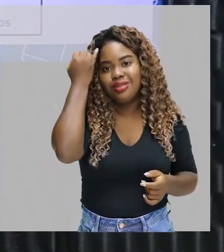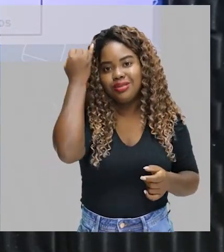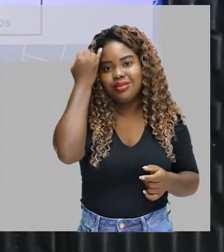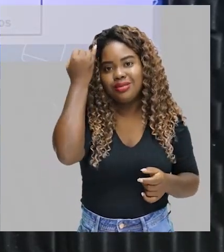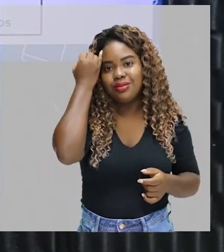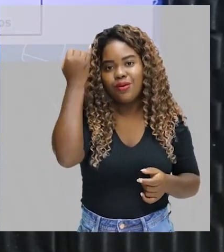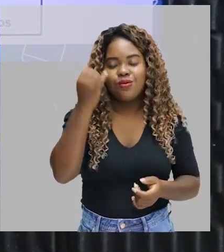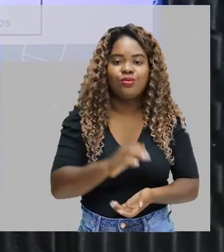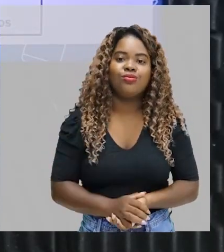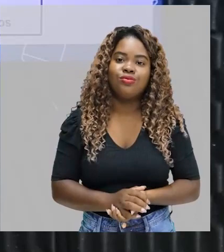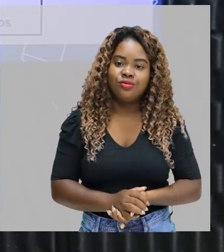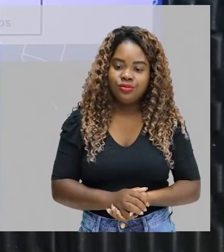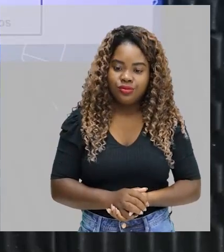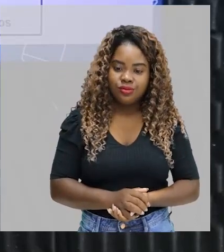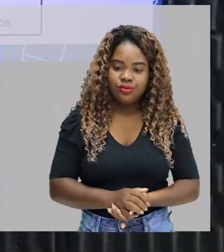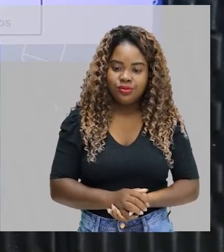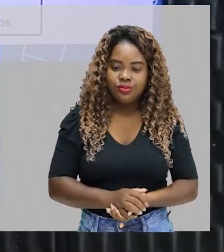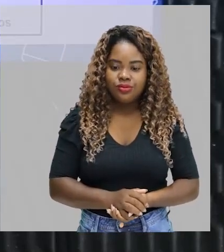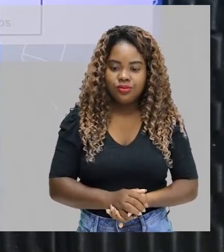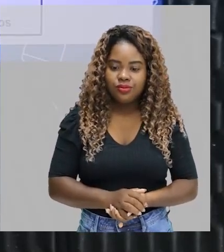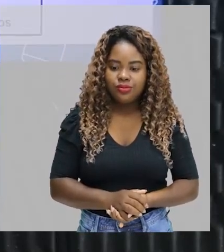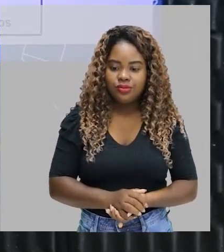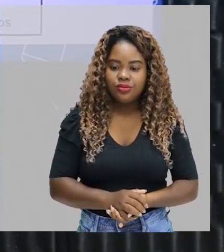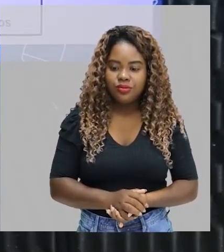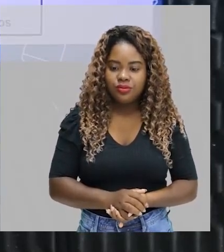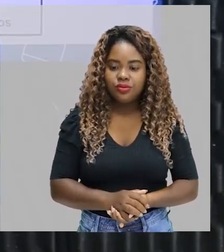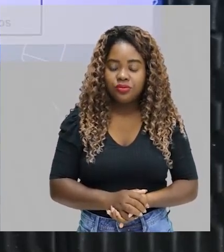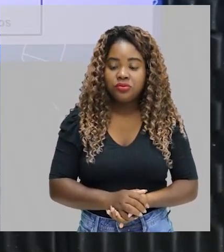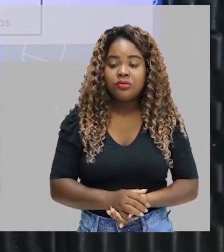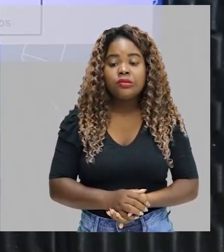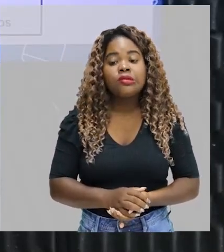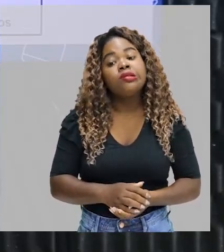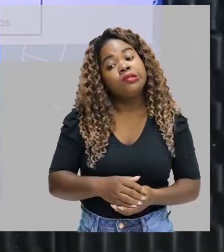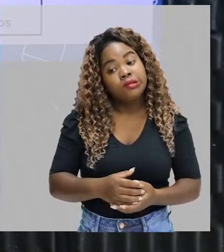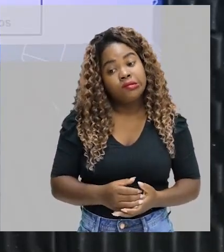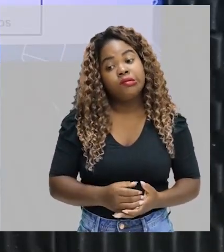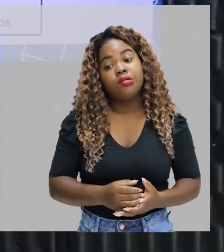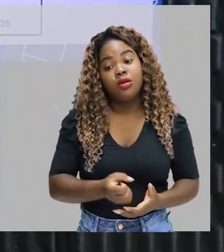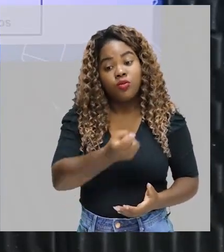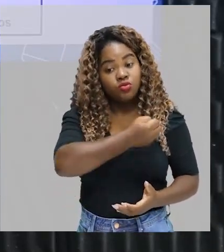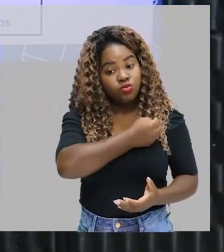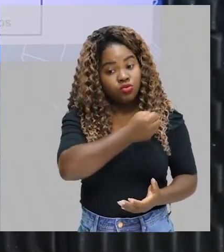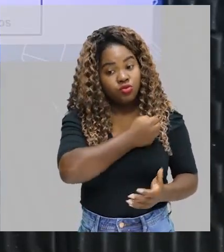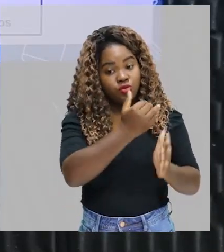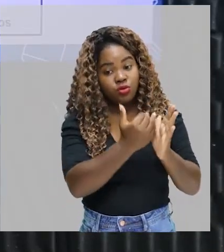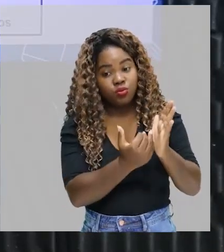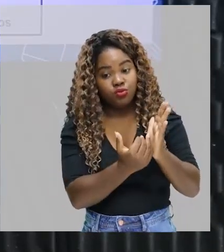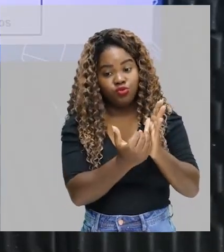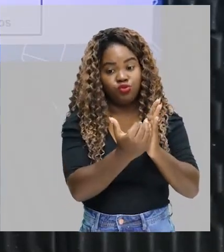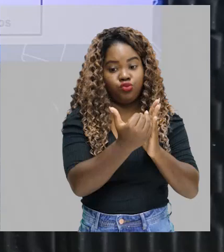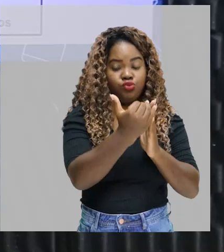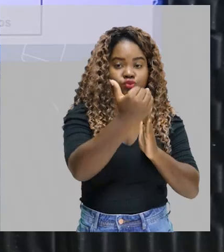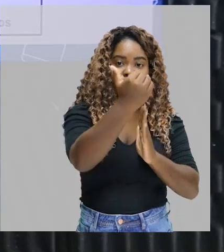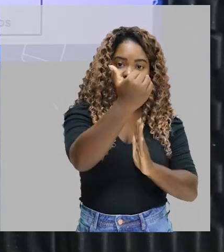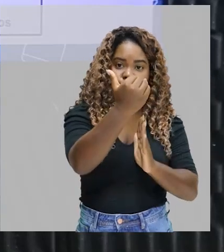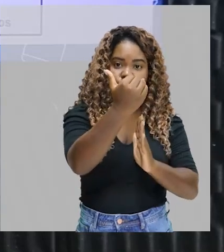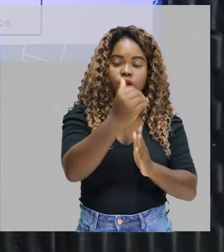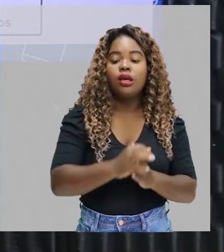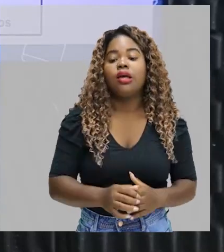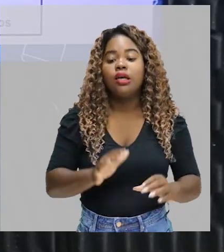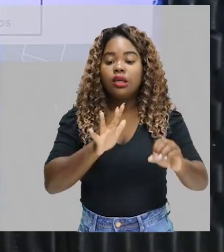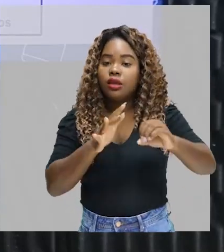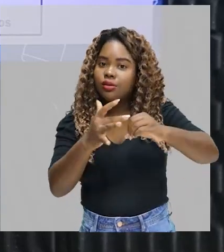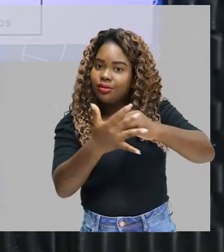40% dos adultos são sedentários. E isso tem aumentado. E a pandemia ajudou, contribuiu mais